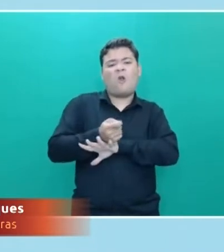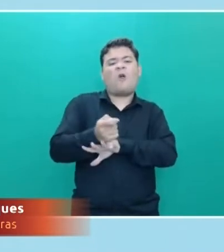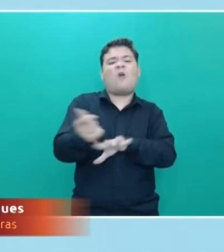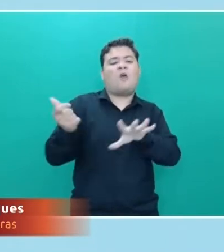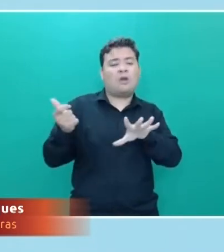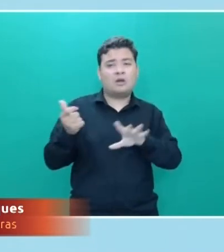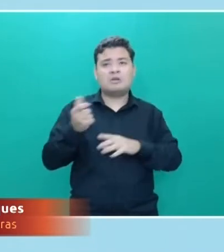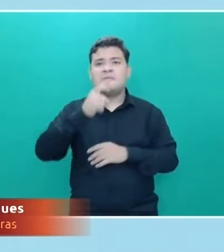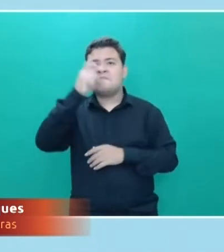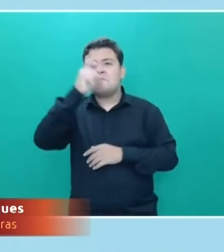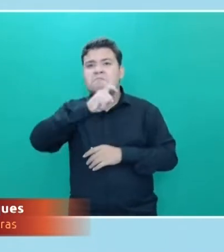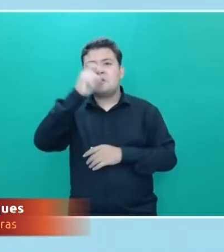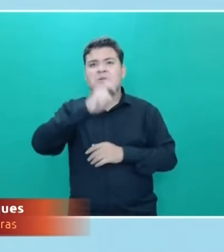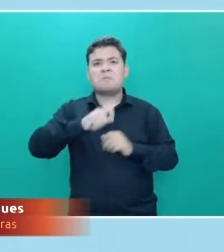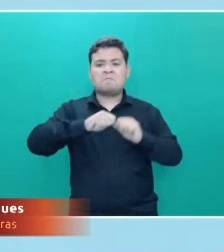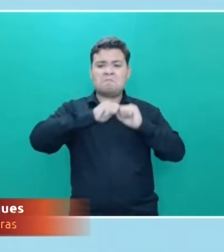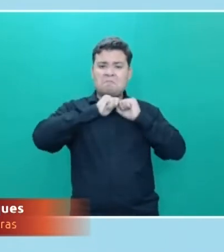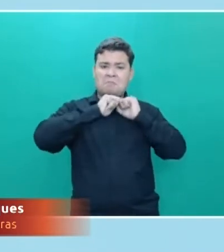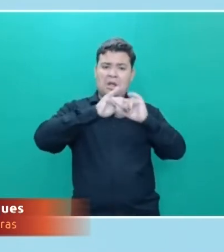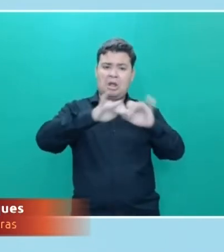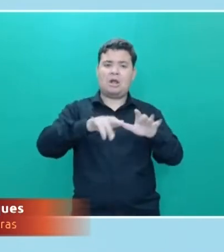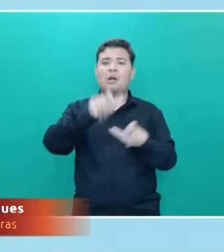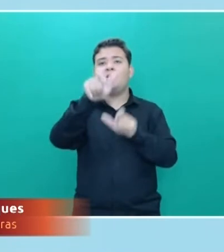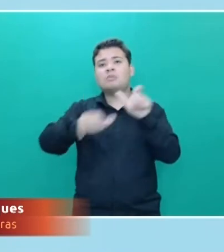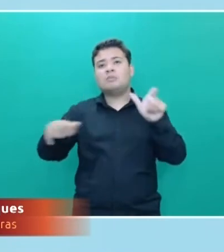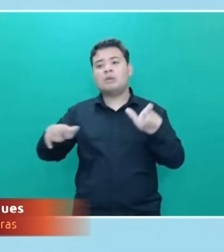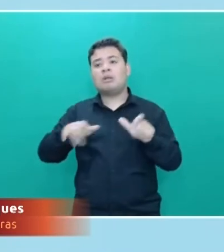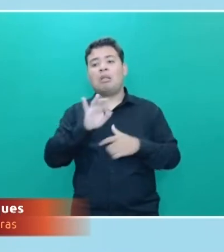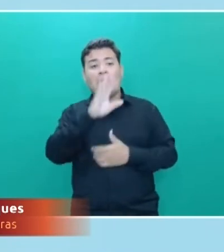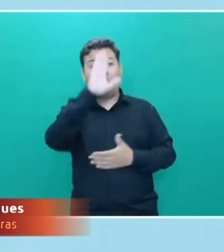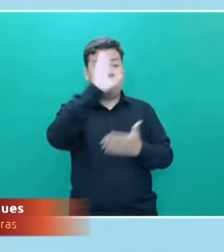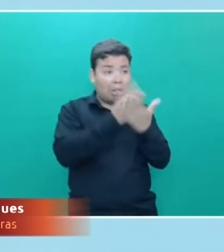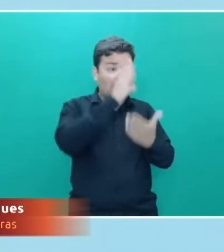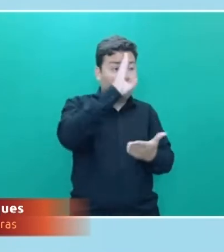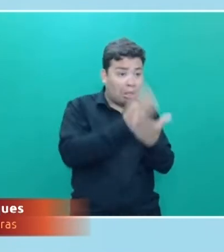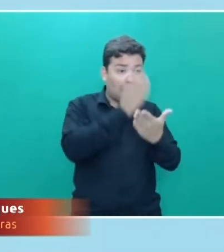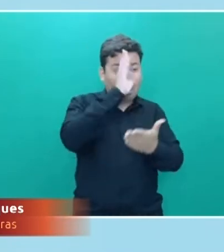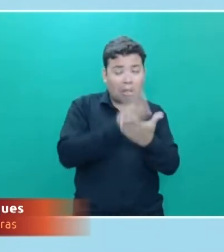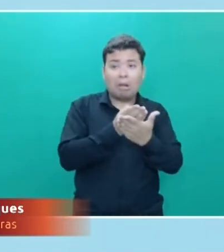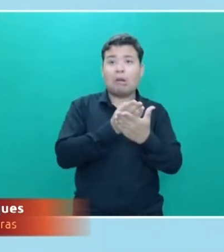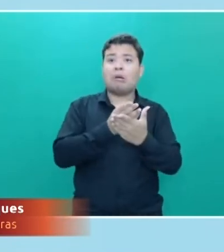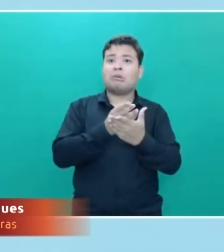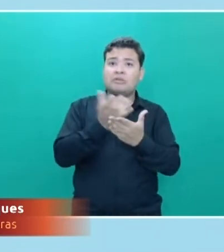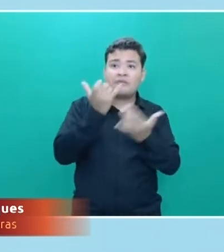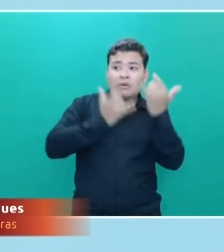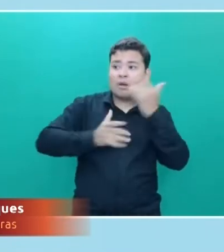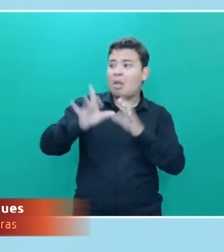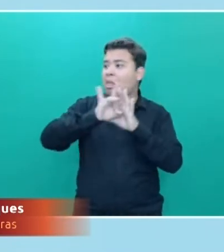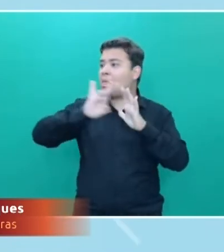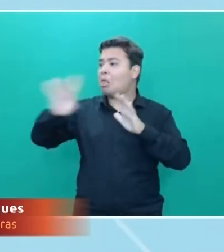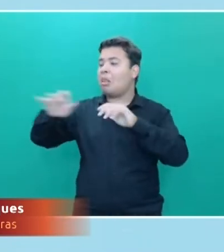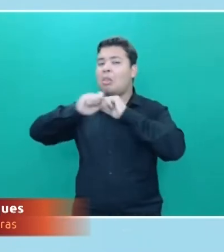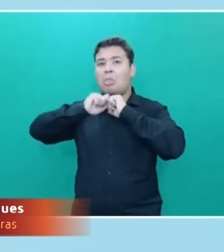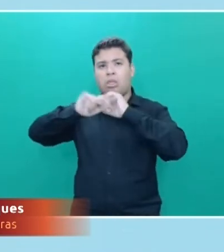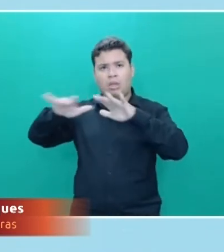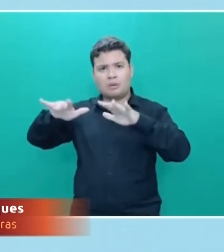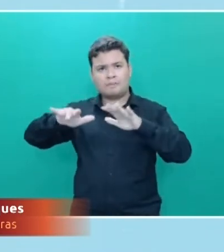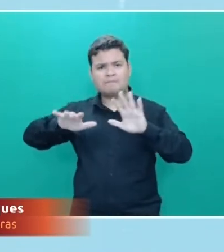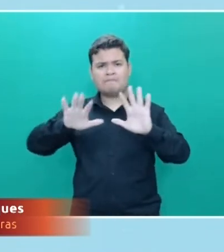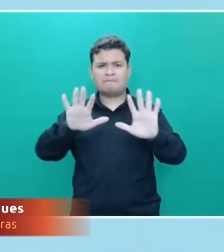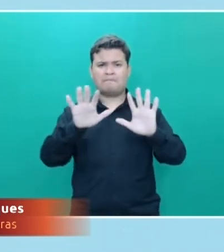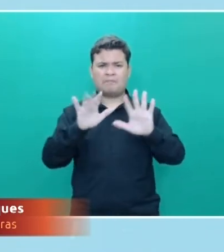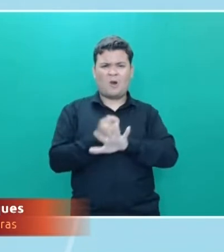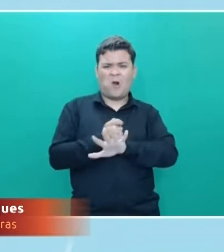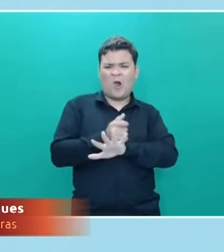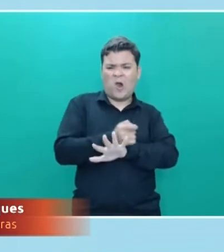contadas e que muitas pessoas vão acreditar e vão replicar aquele discurso. o uso da fake news, ele pode, de